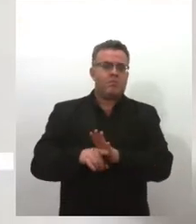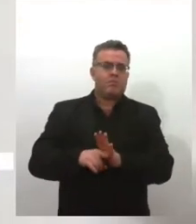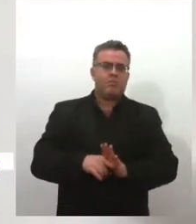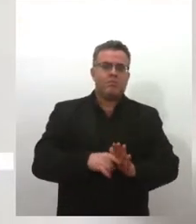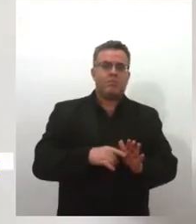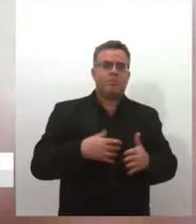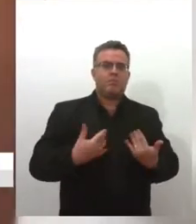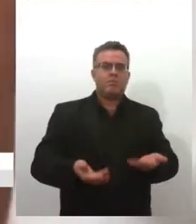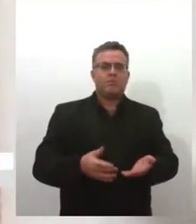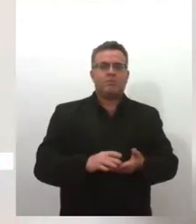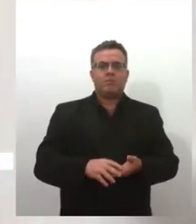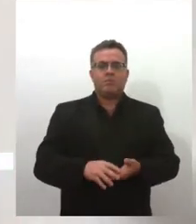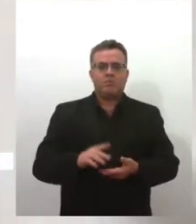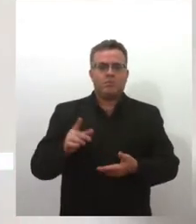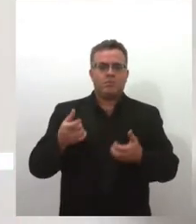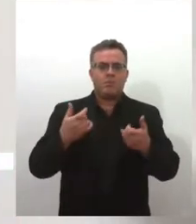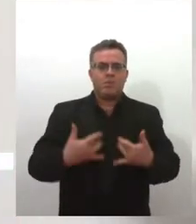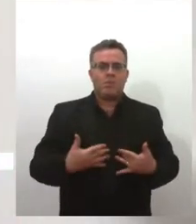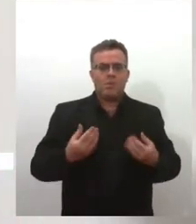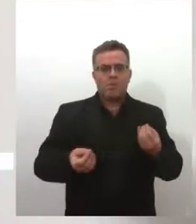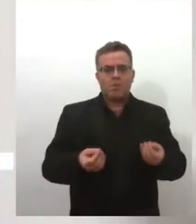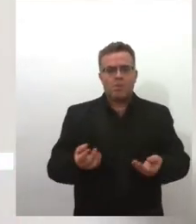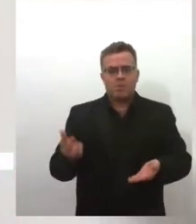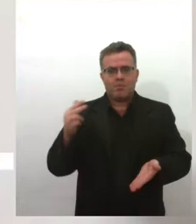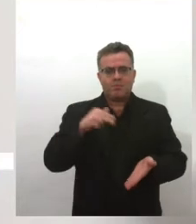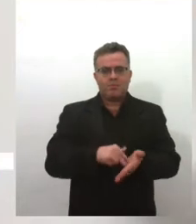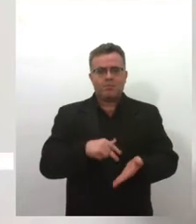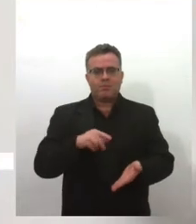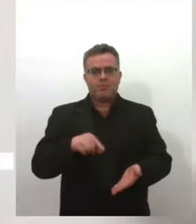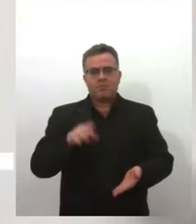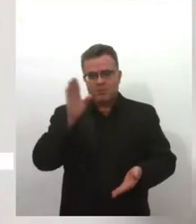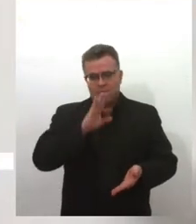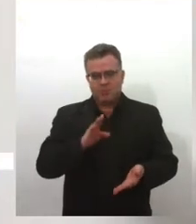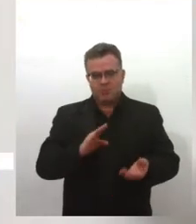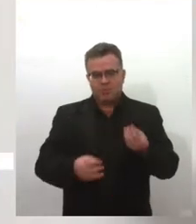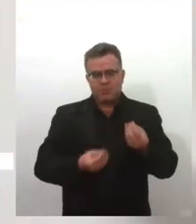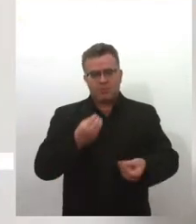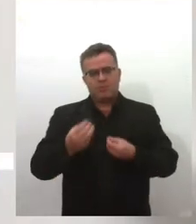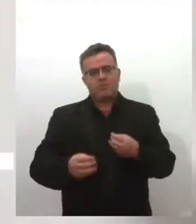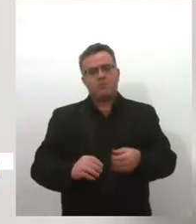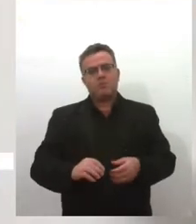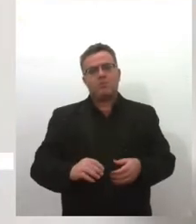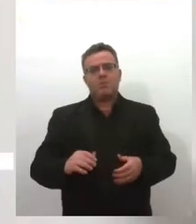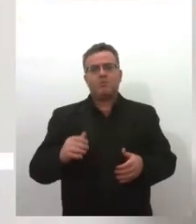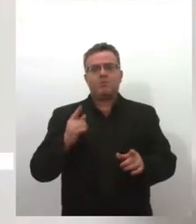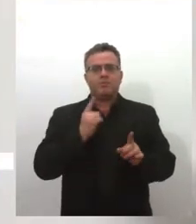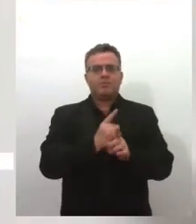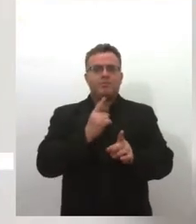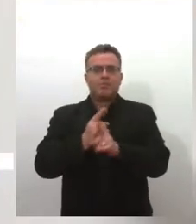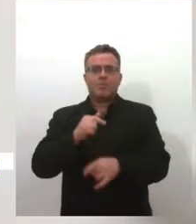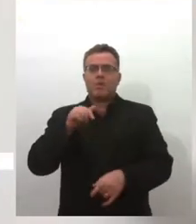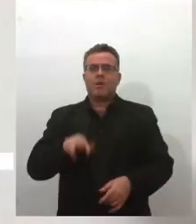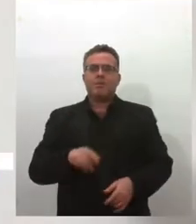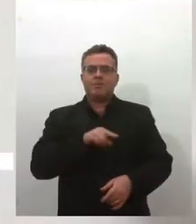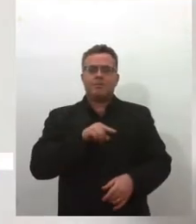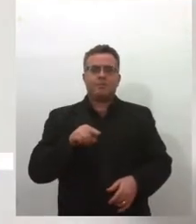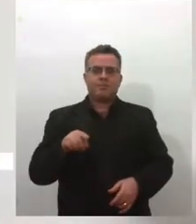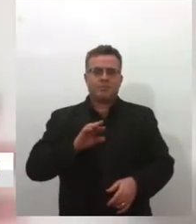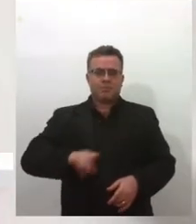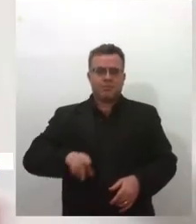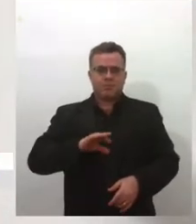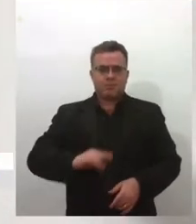E quando a Marie Curie, ela vem para o Brasil, as primeiras pessoas que ela procura no Brasil não é